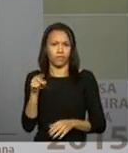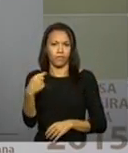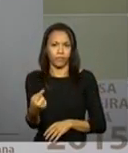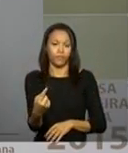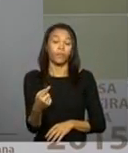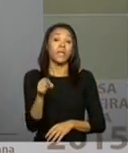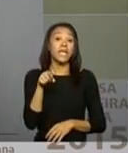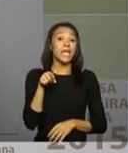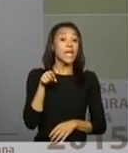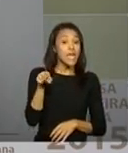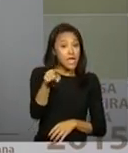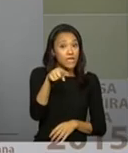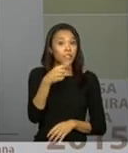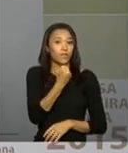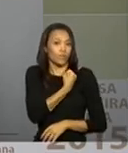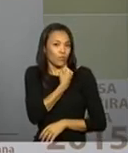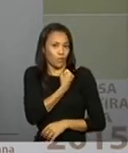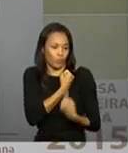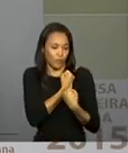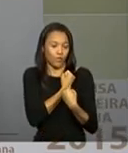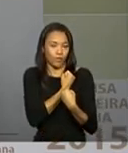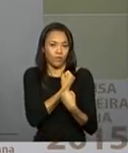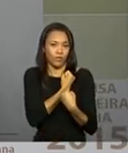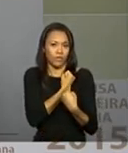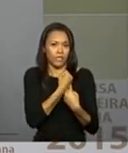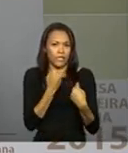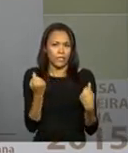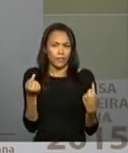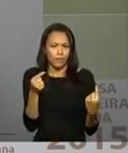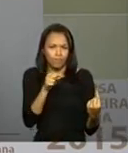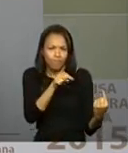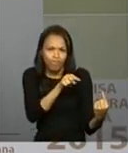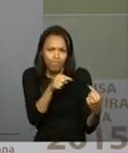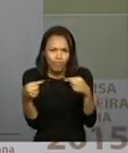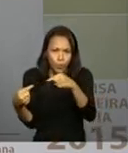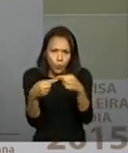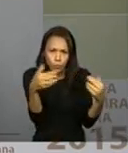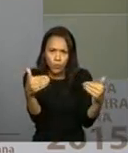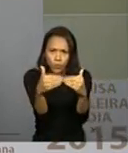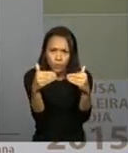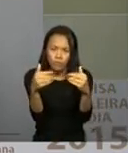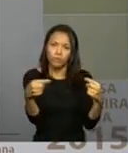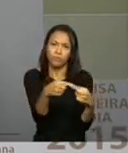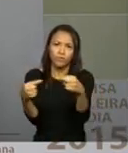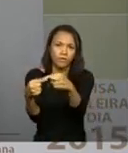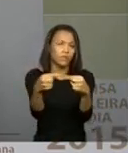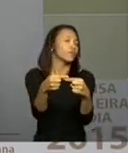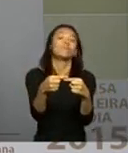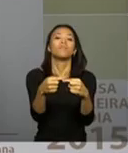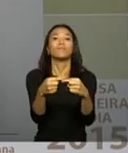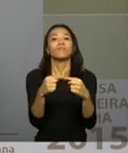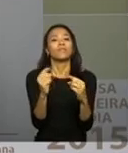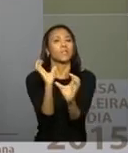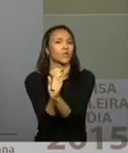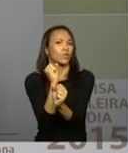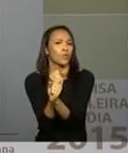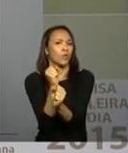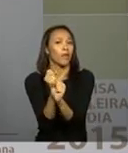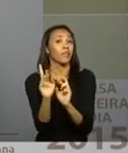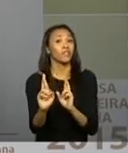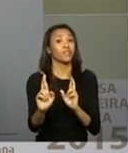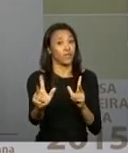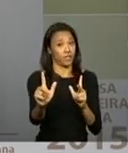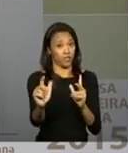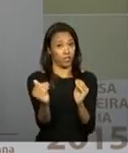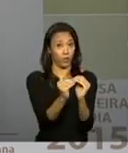Esses números, eles não são completamente compatíveis, eles são, a forma de cálculo deles é um pouquinho distinta.